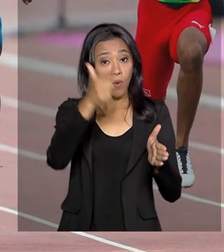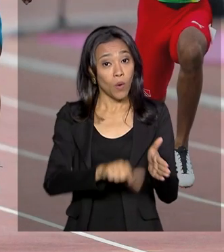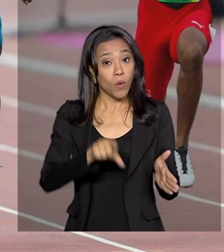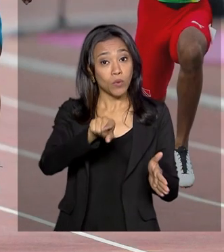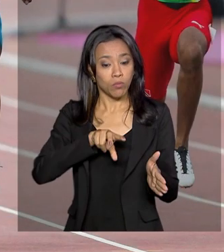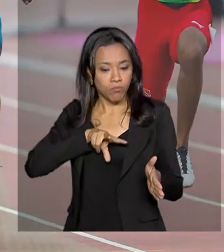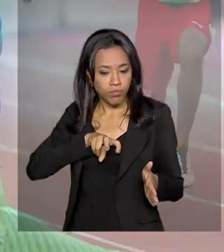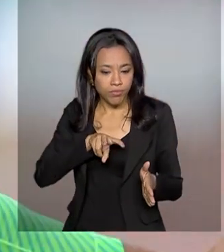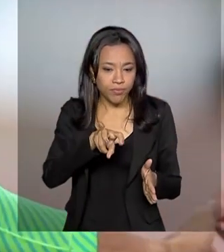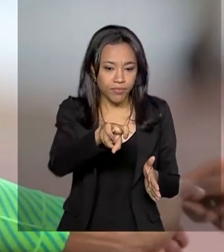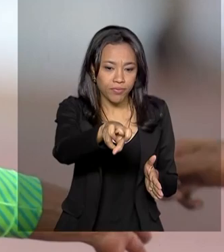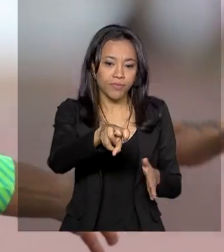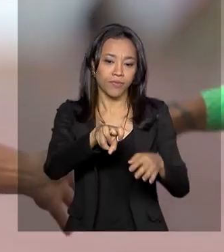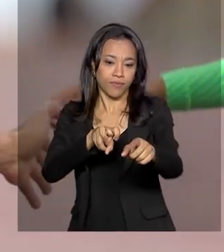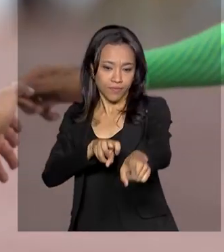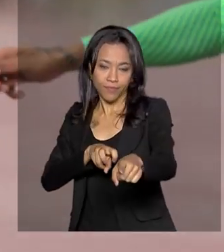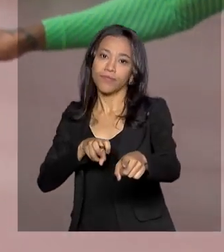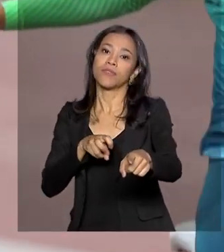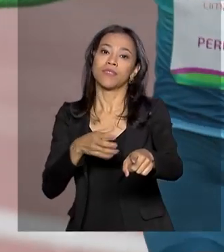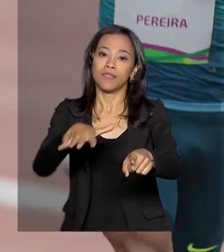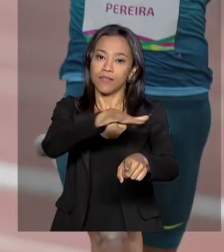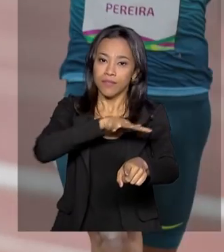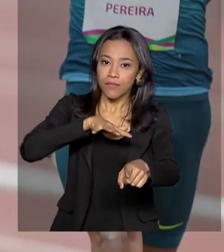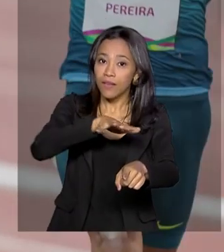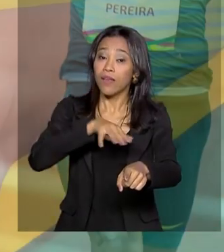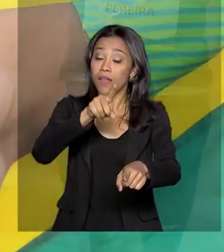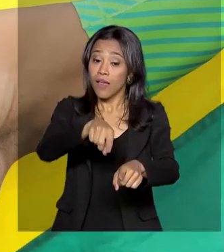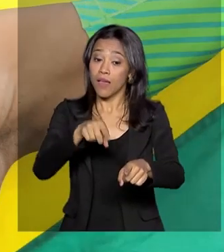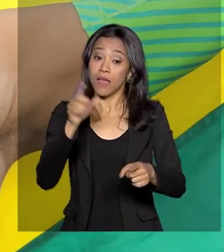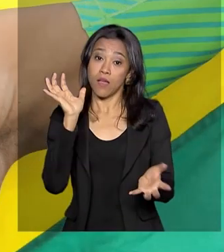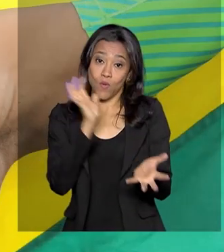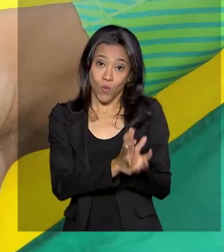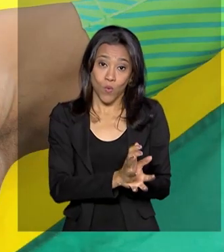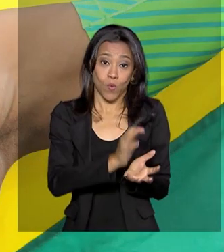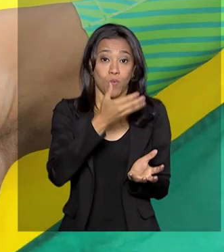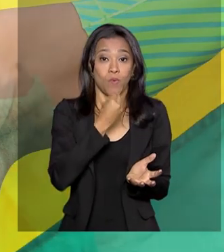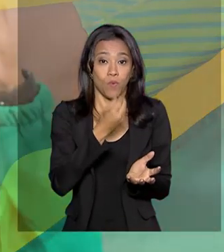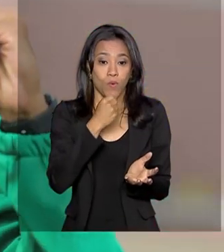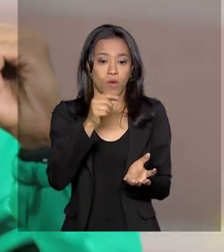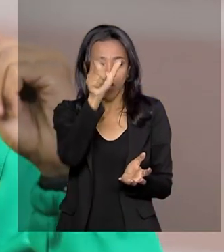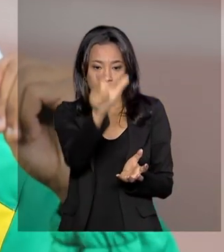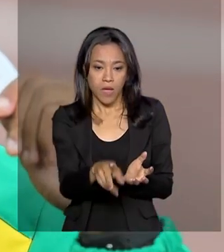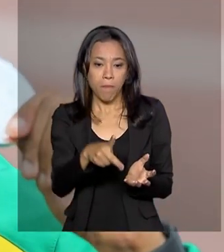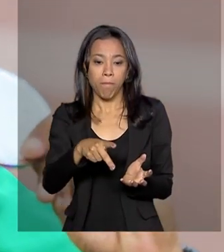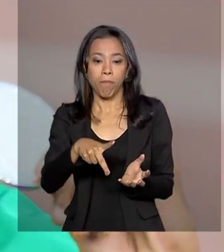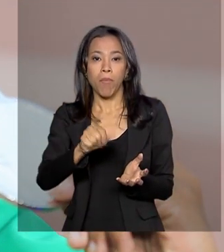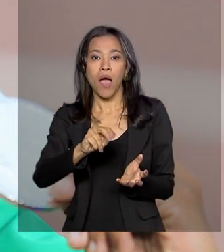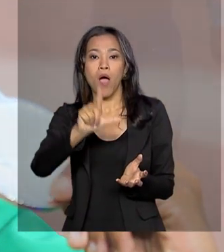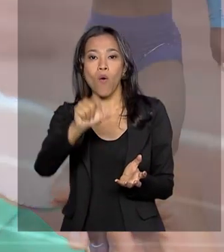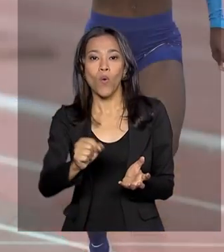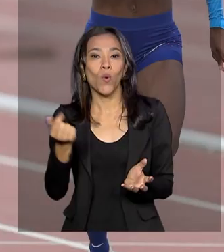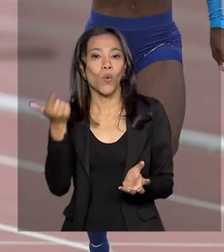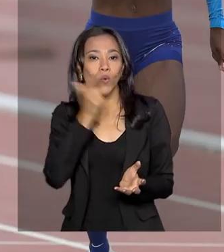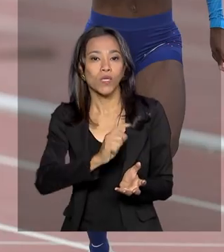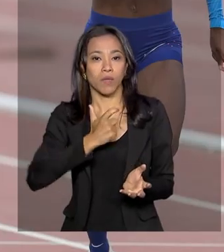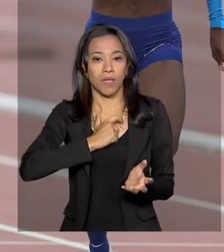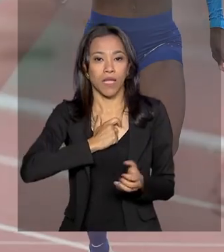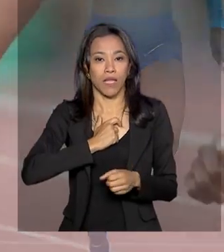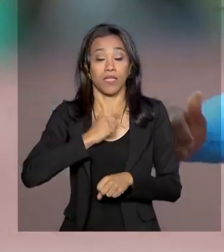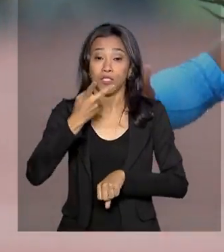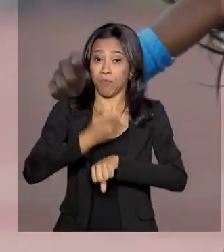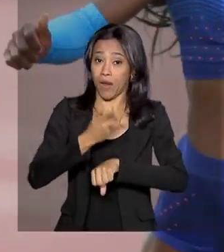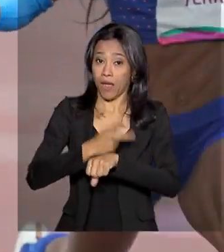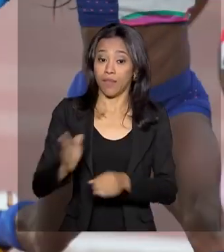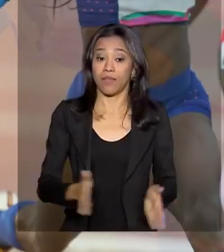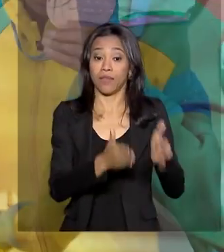metros rasos, a mais nobre do atletismo, Na categoria masculina, Paulo André ficou com a medalha de prata. E na feminina,